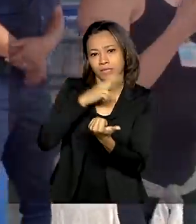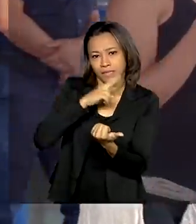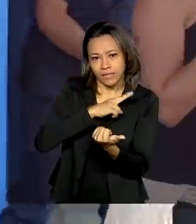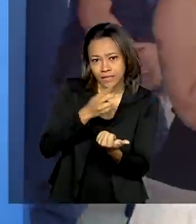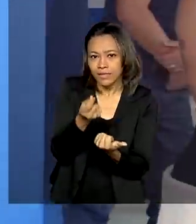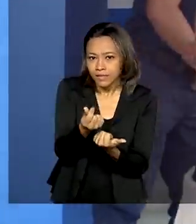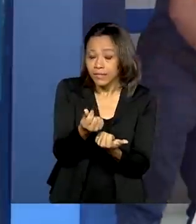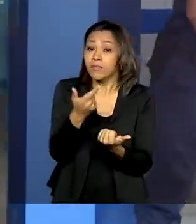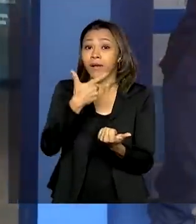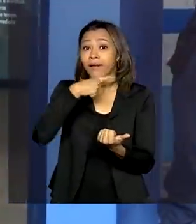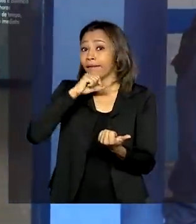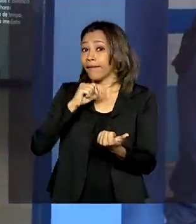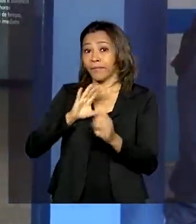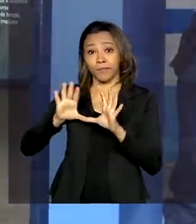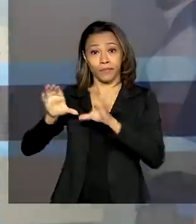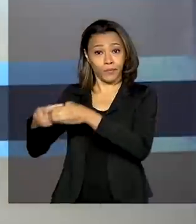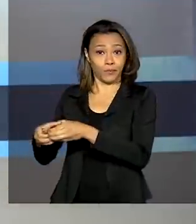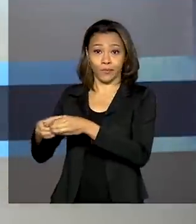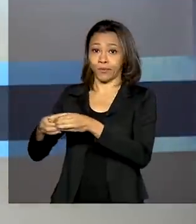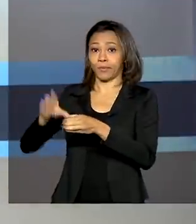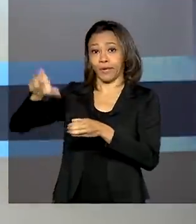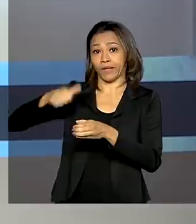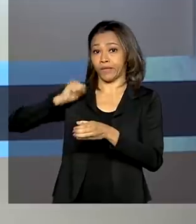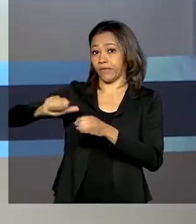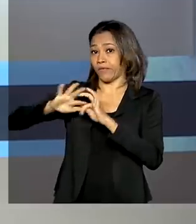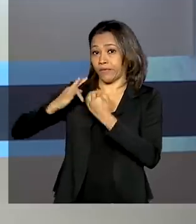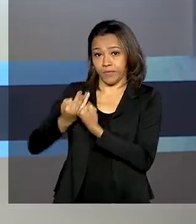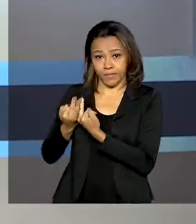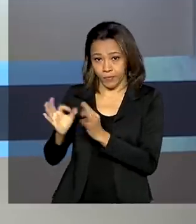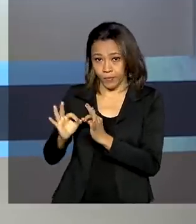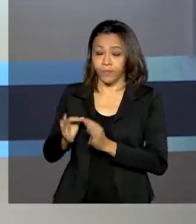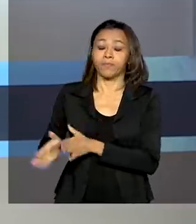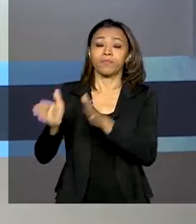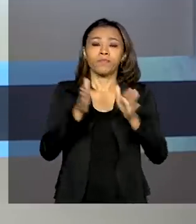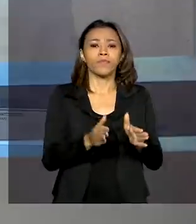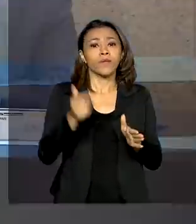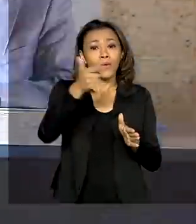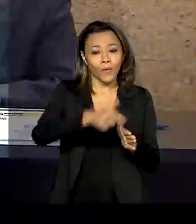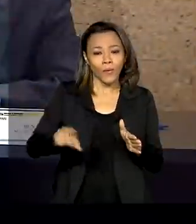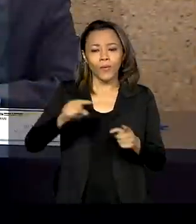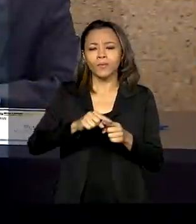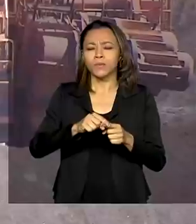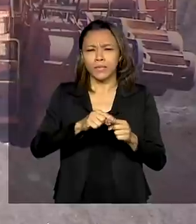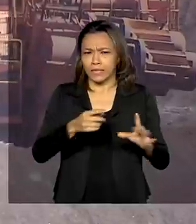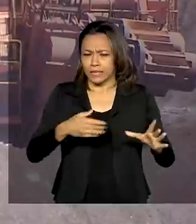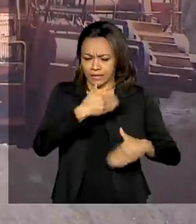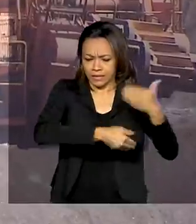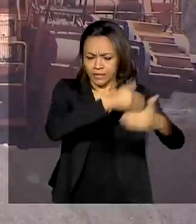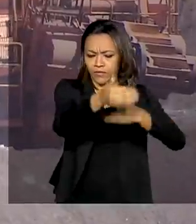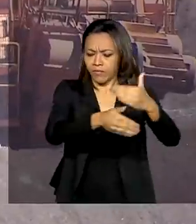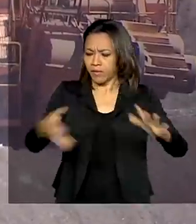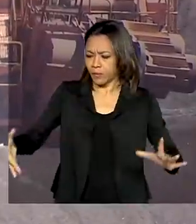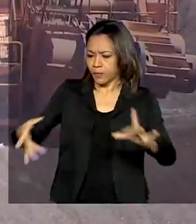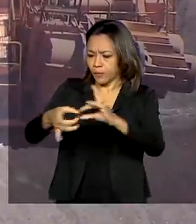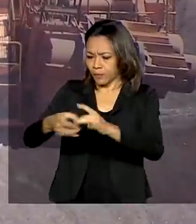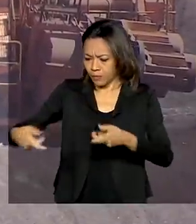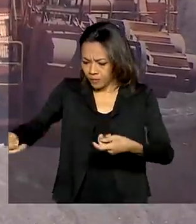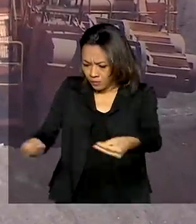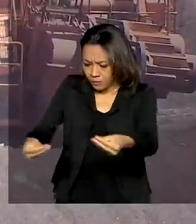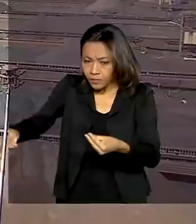para quem não está no Bolsa Família. E veja também, Aliar Desenvolvimento com a Mineração,